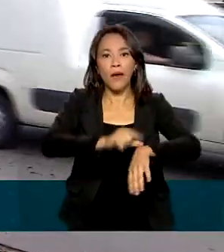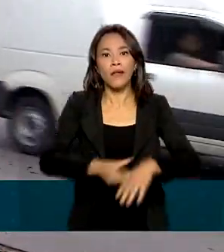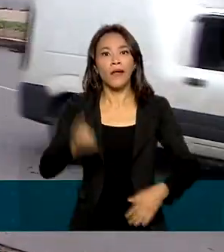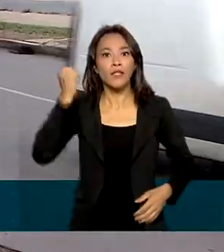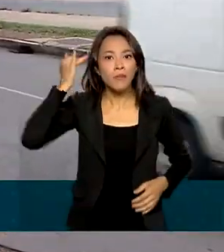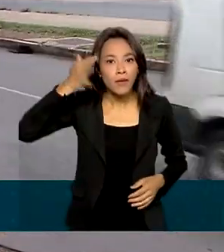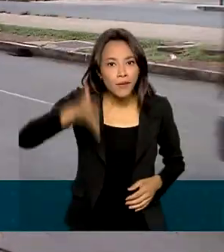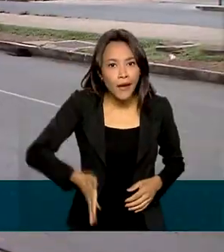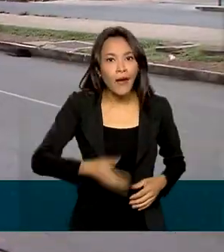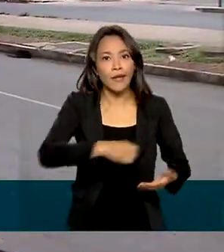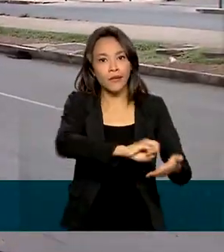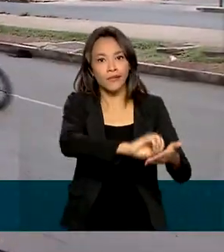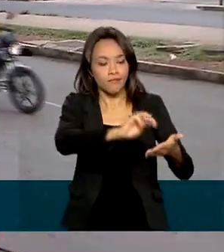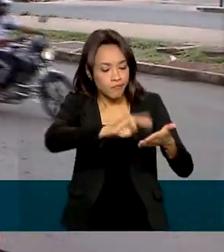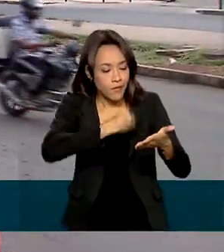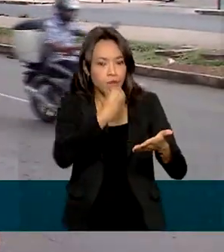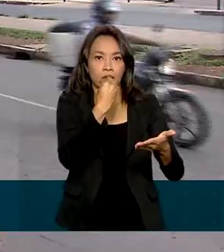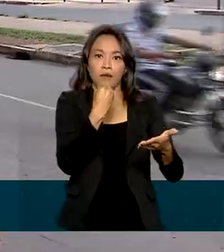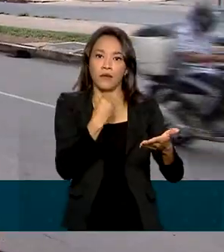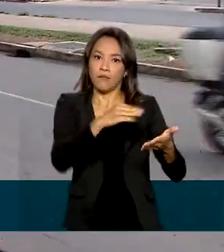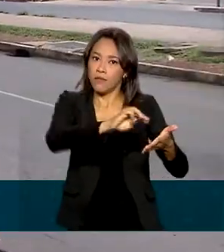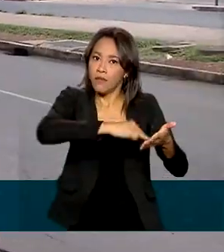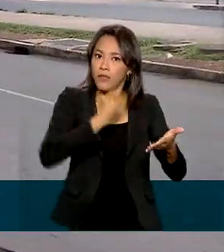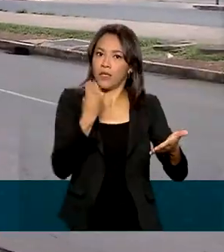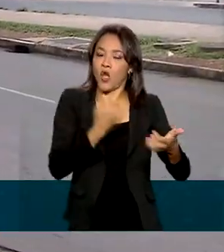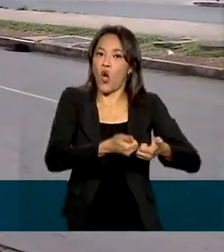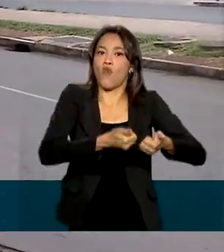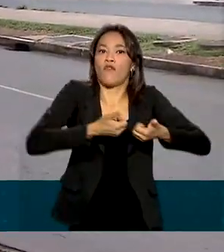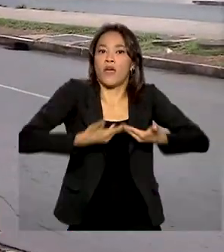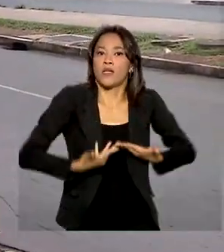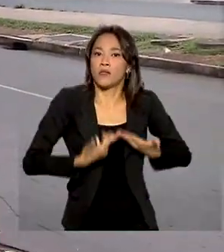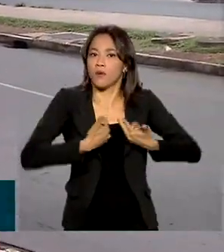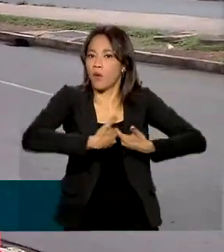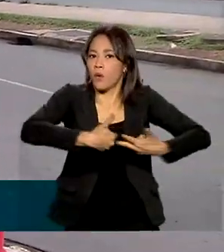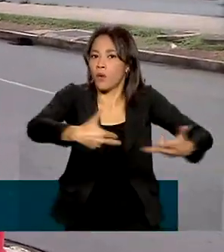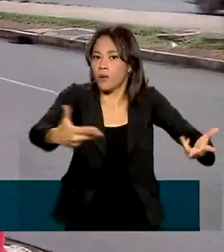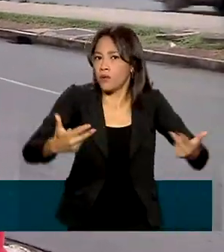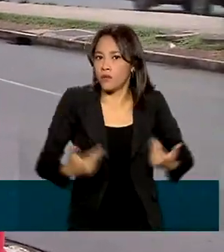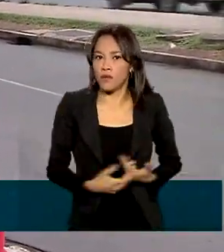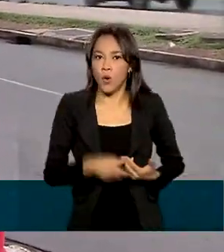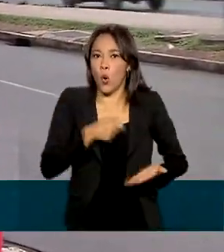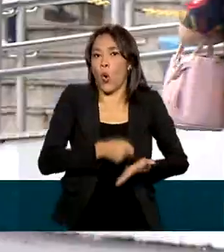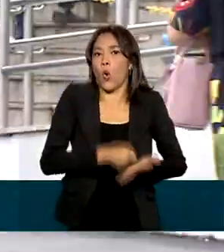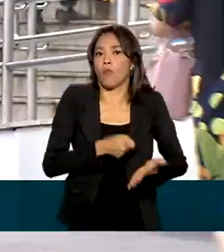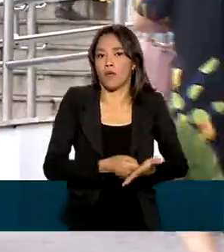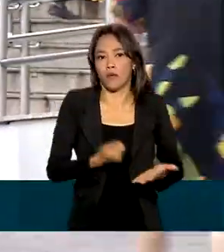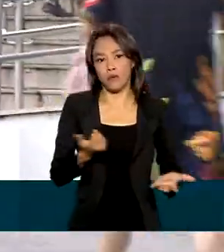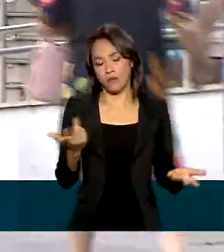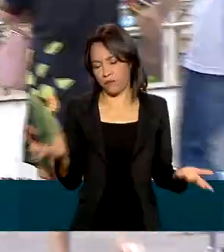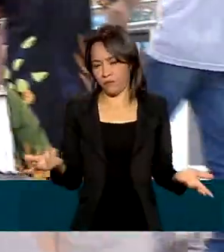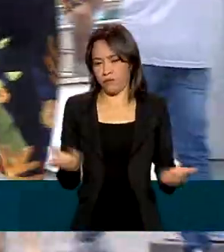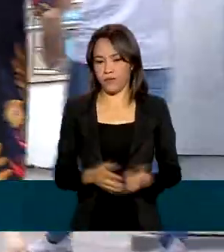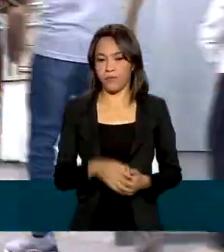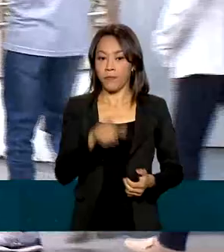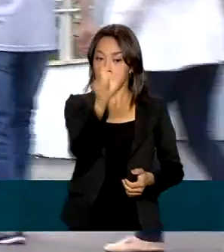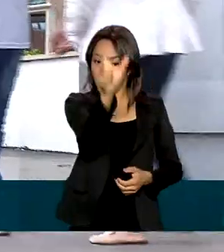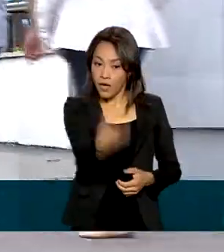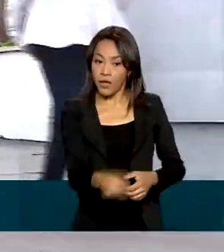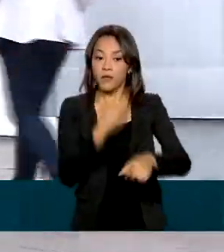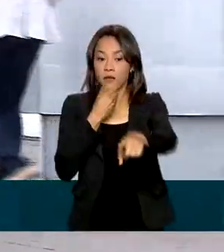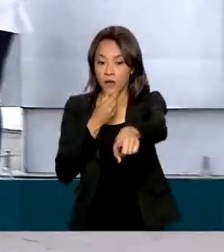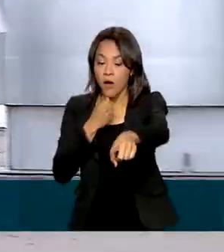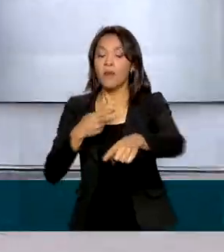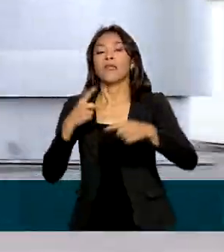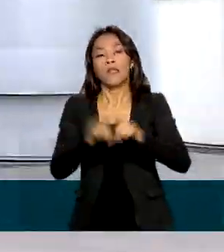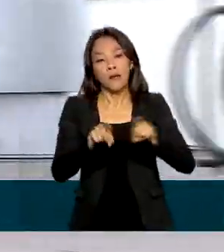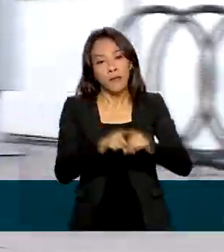já recebi mensagem indesejada me oferecendo produtos ou fazendo cobrança de terceiros. O Flávio também reclama